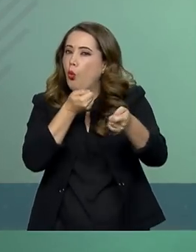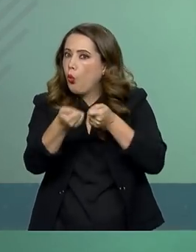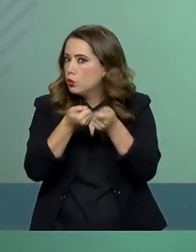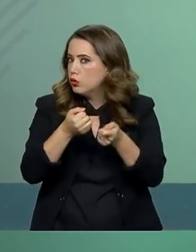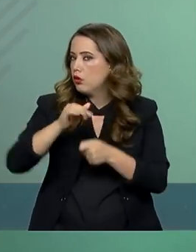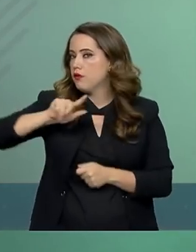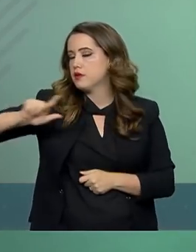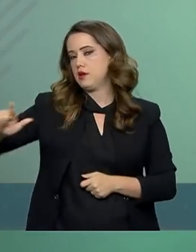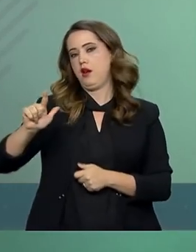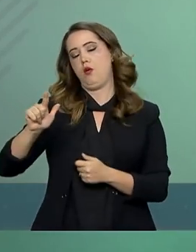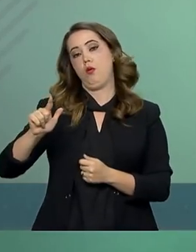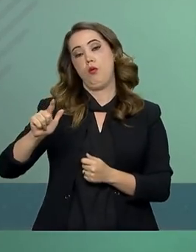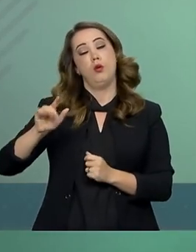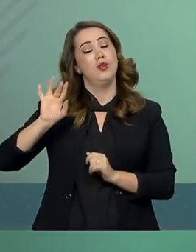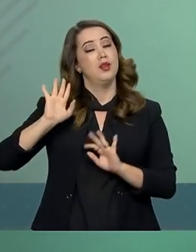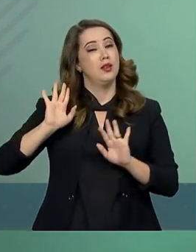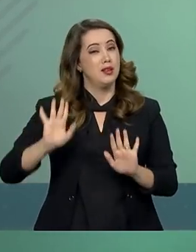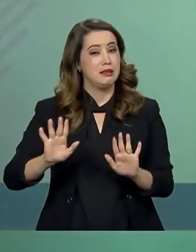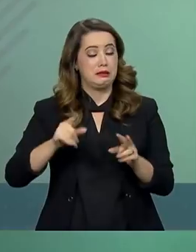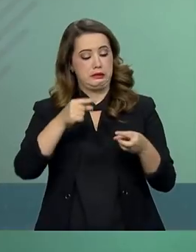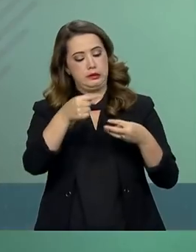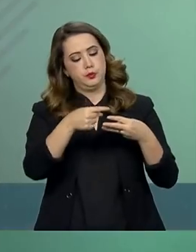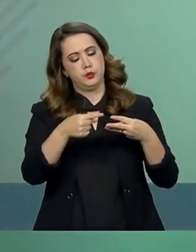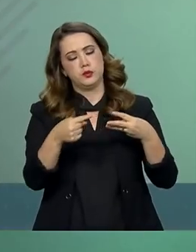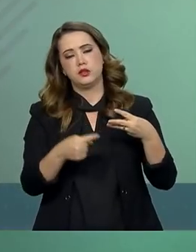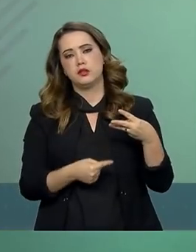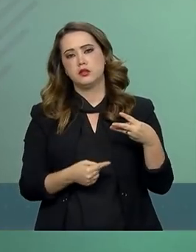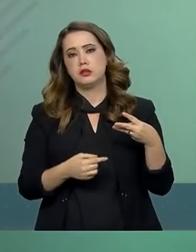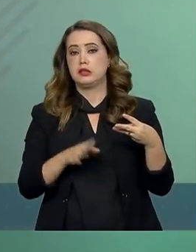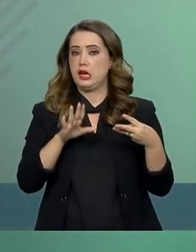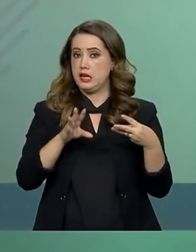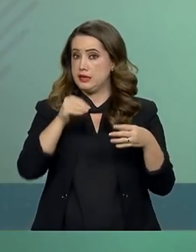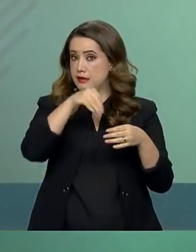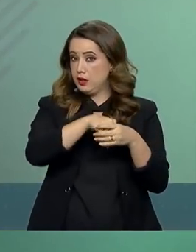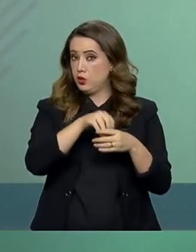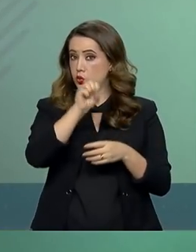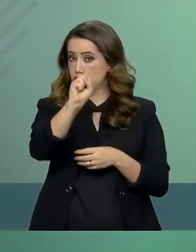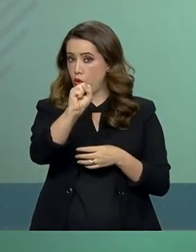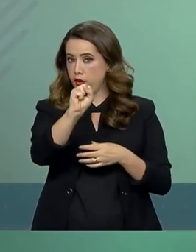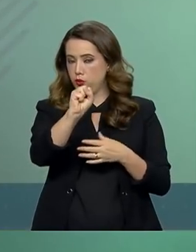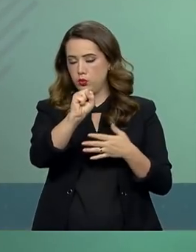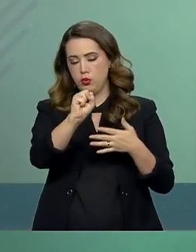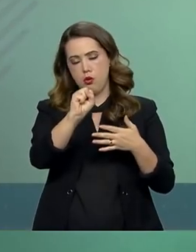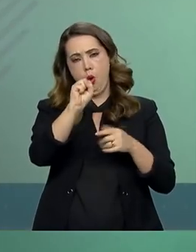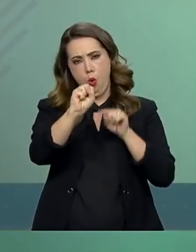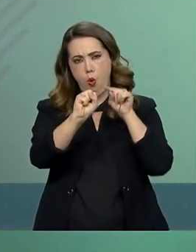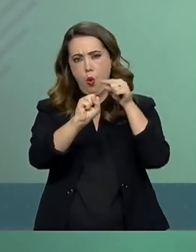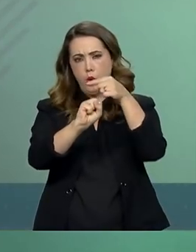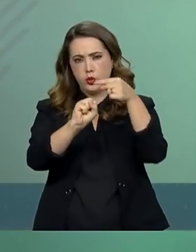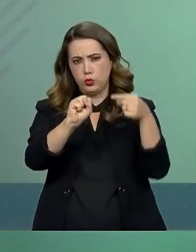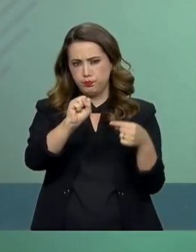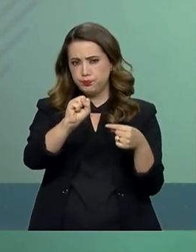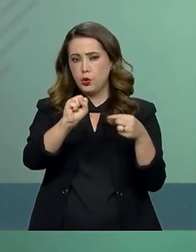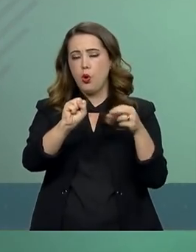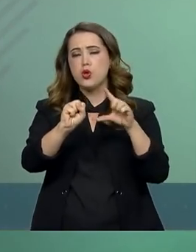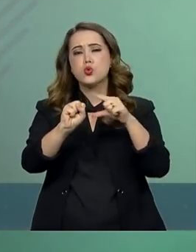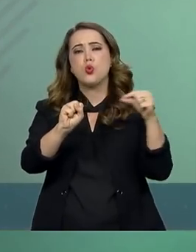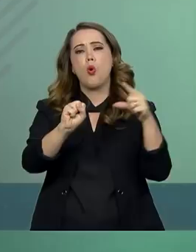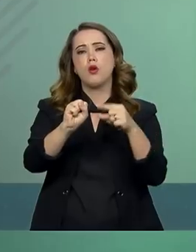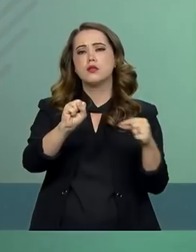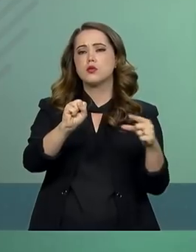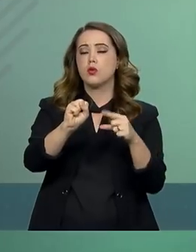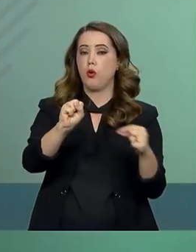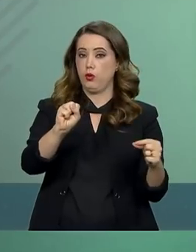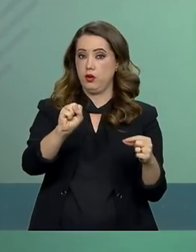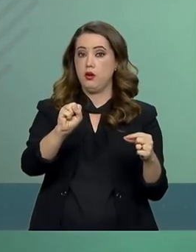atendendo a pelo menos três das oito opções de medidas fornecidas pela